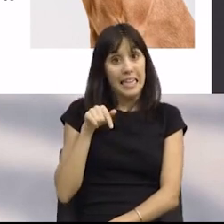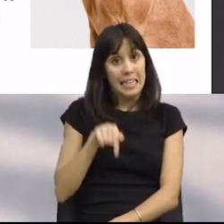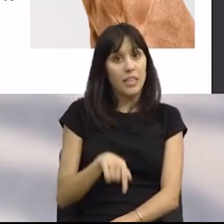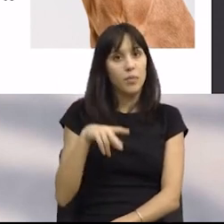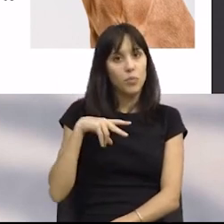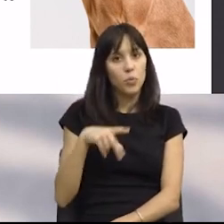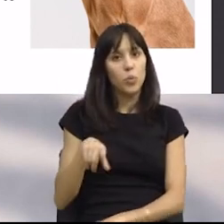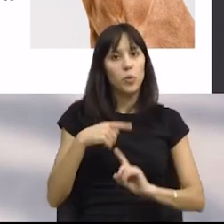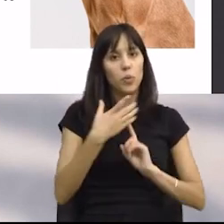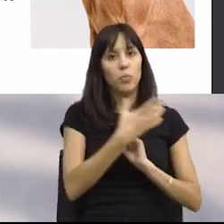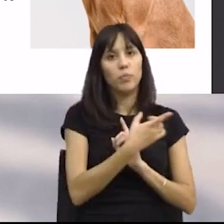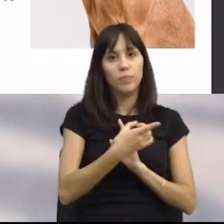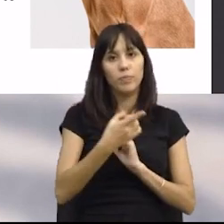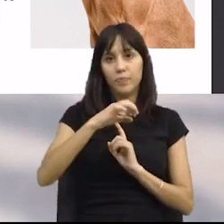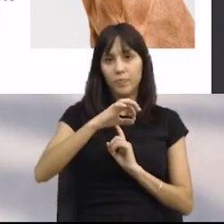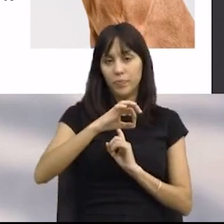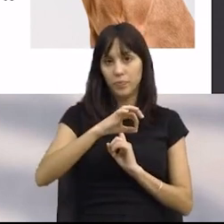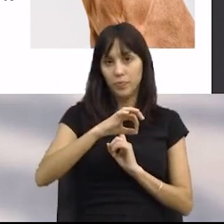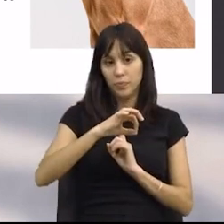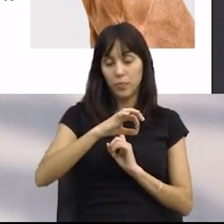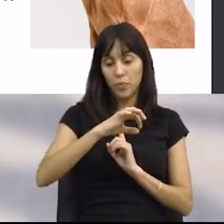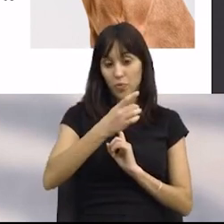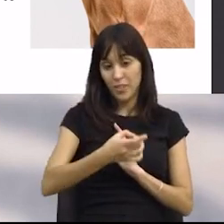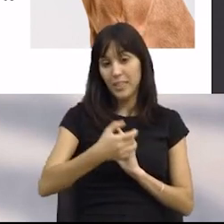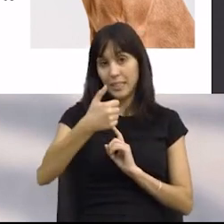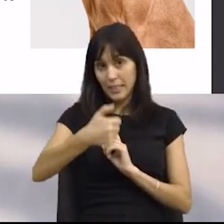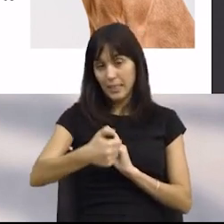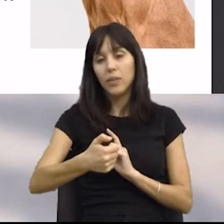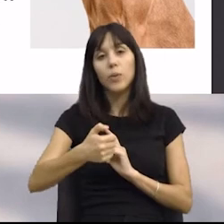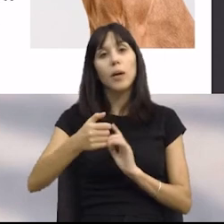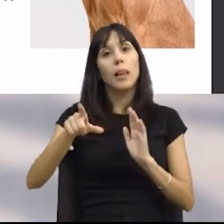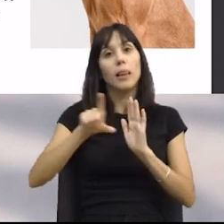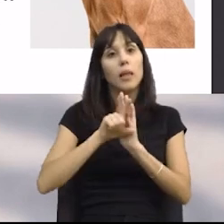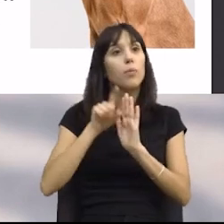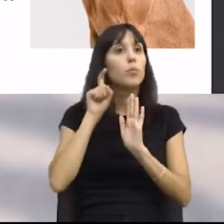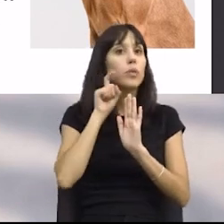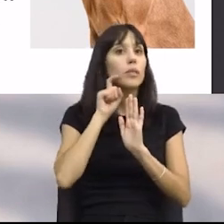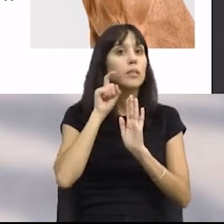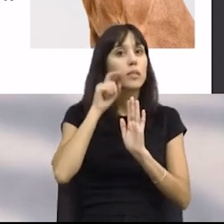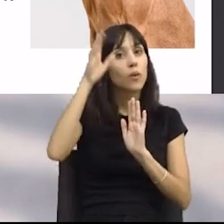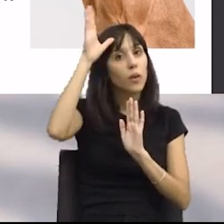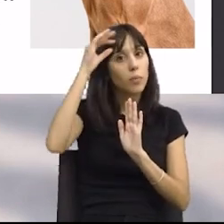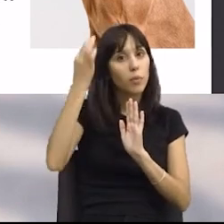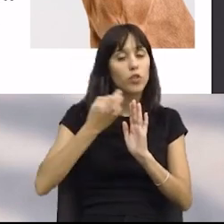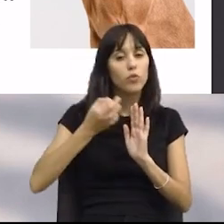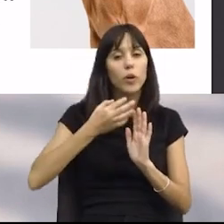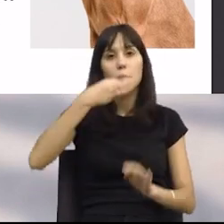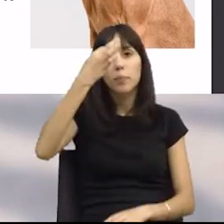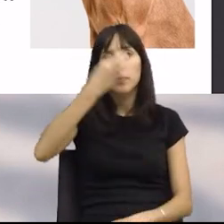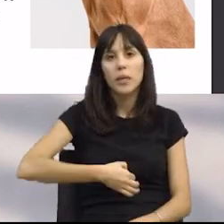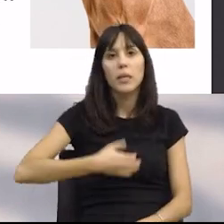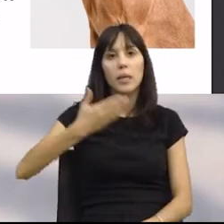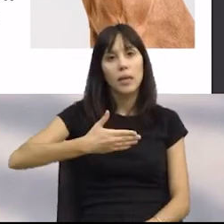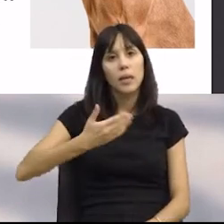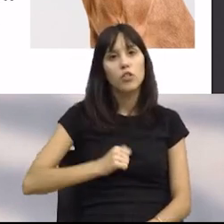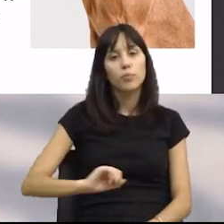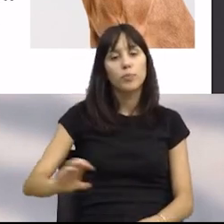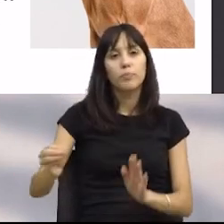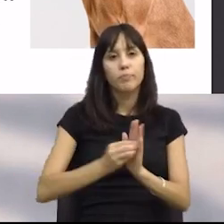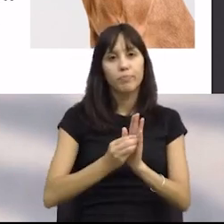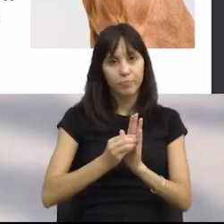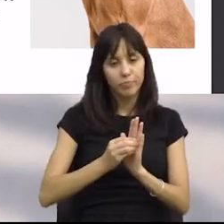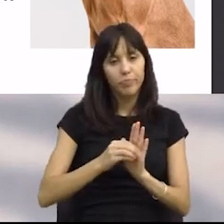em 1995, tivemos uma lei de proteção dos animais a consagrar pela primeira vez esses direitos na legislação